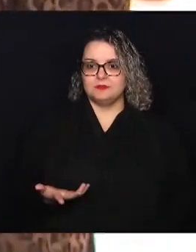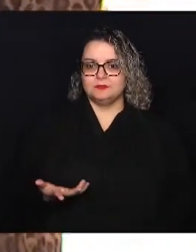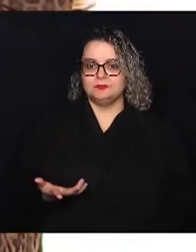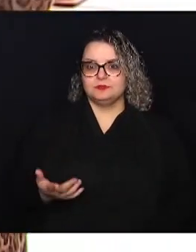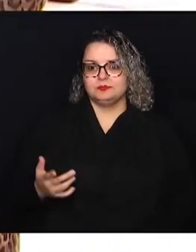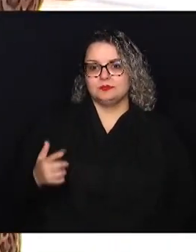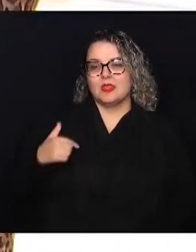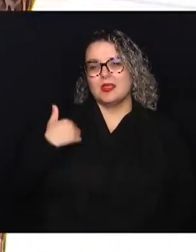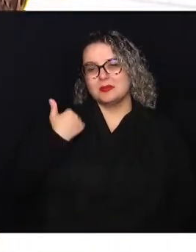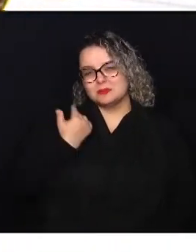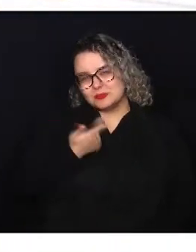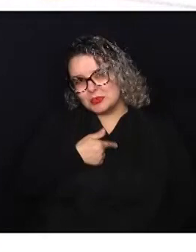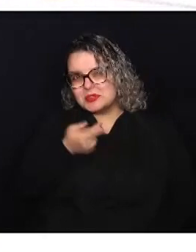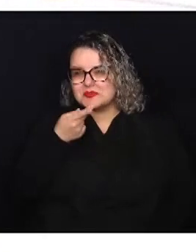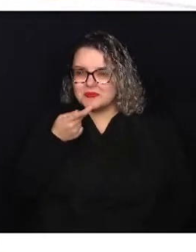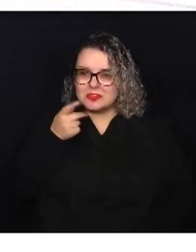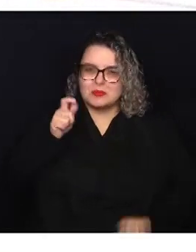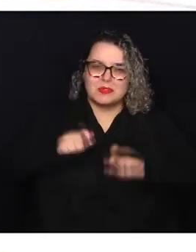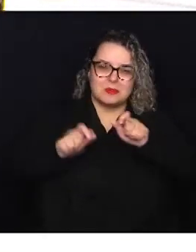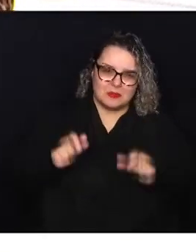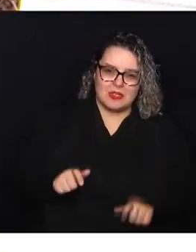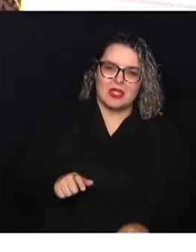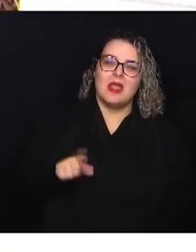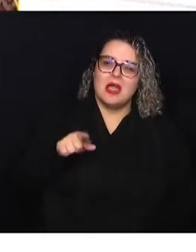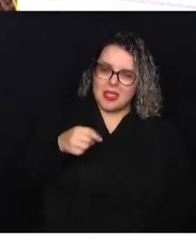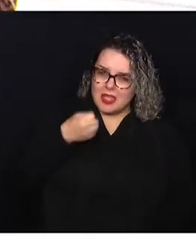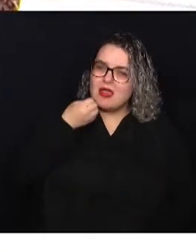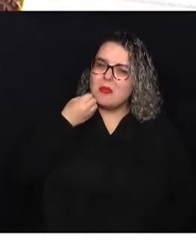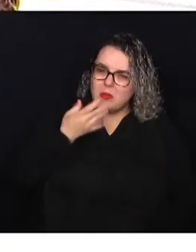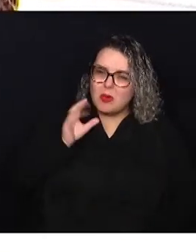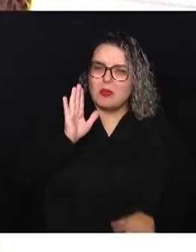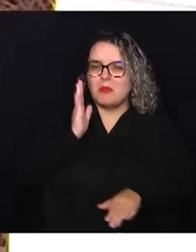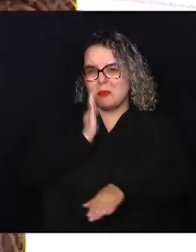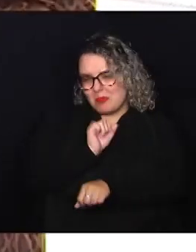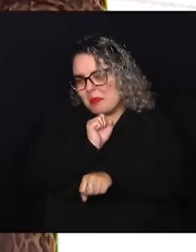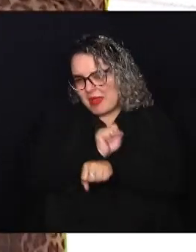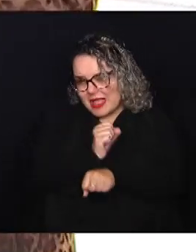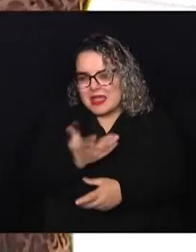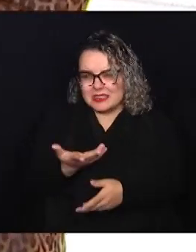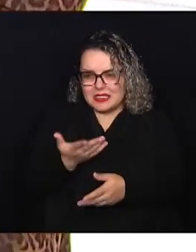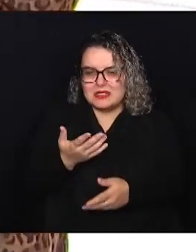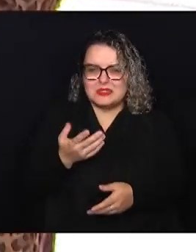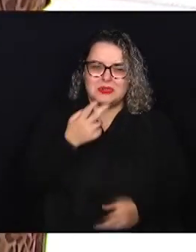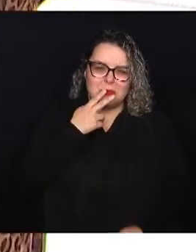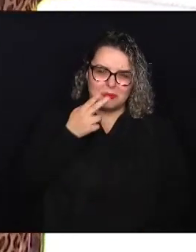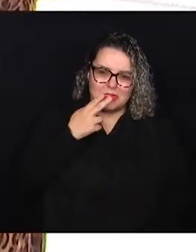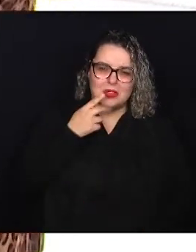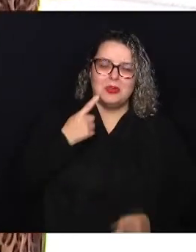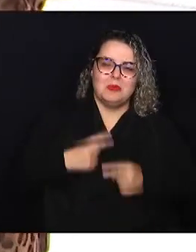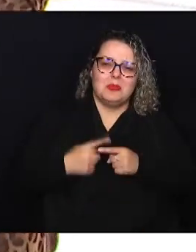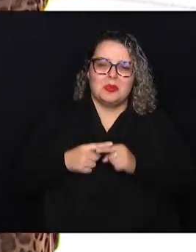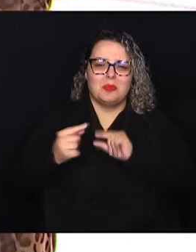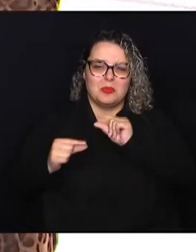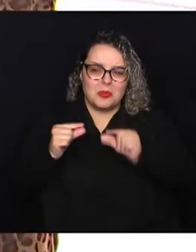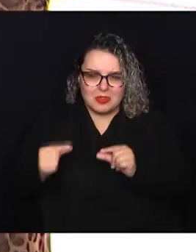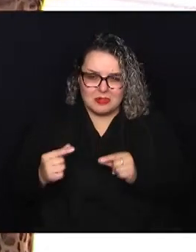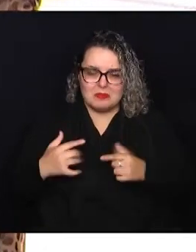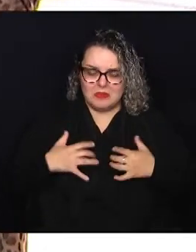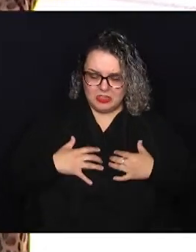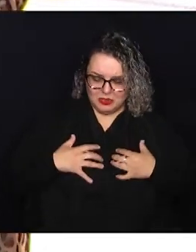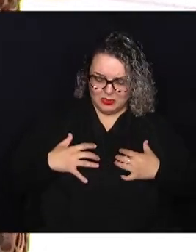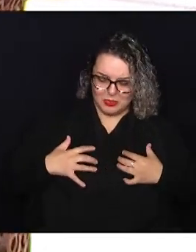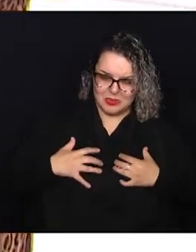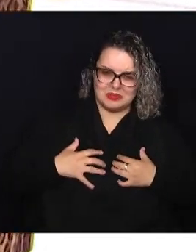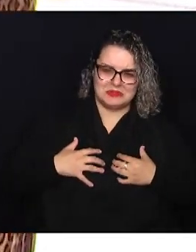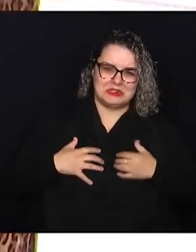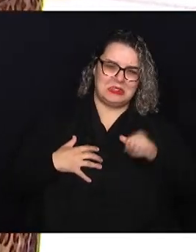fala com as pessoas que vale sim a pena parar de fumar. Com certeza. Porque aos poucos, aquele pulmão que realmente está comprometido,